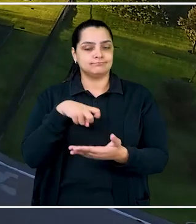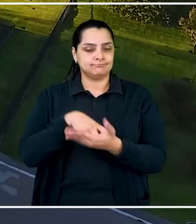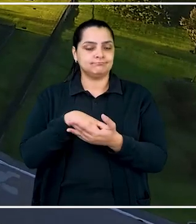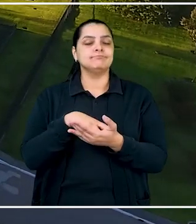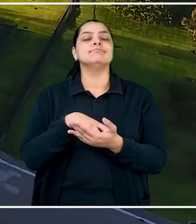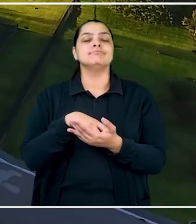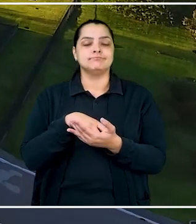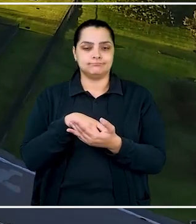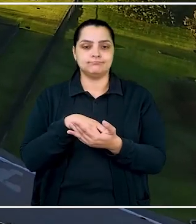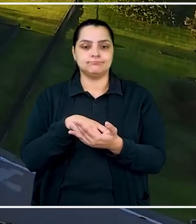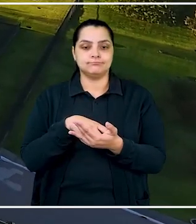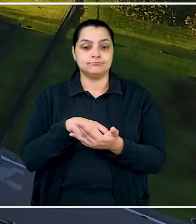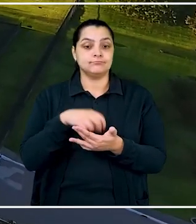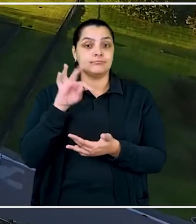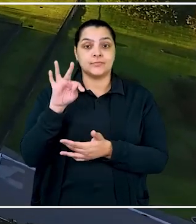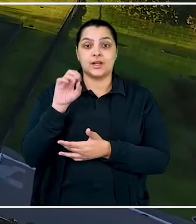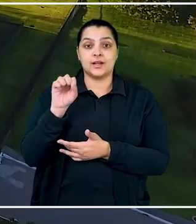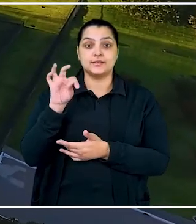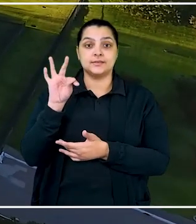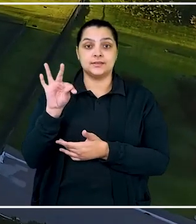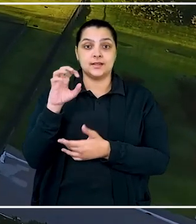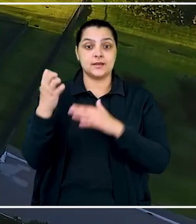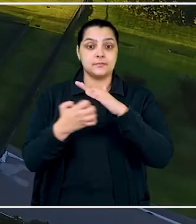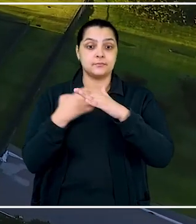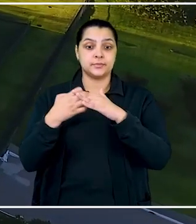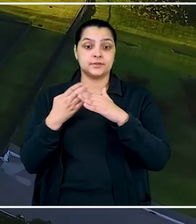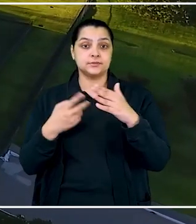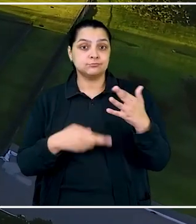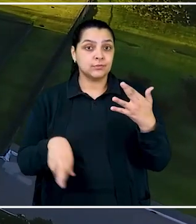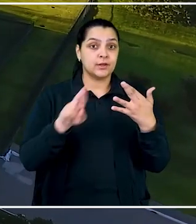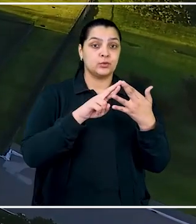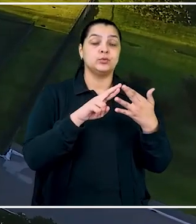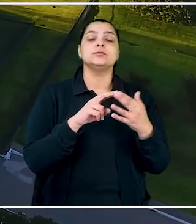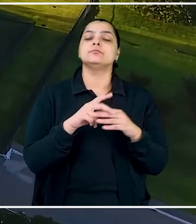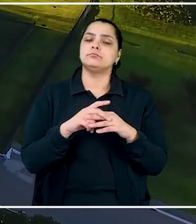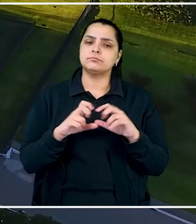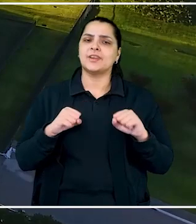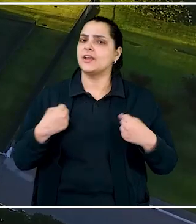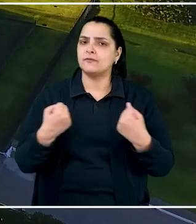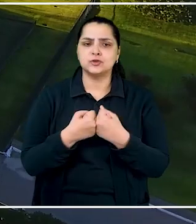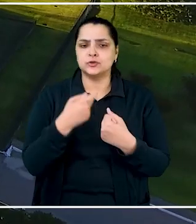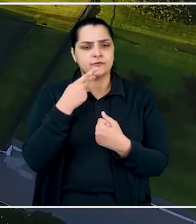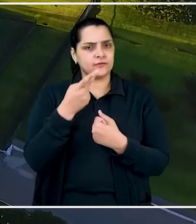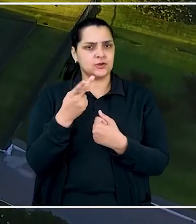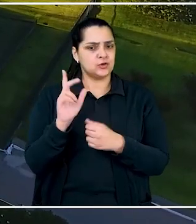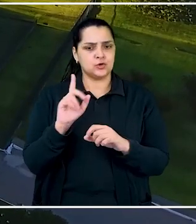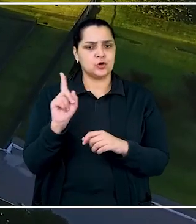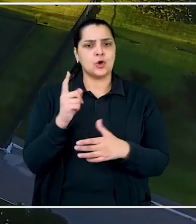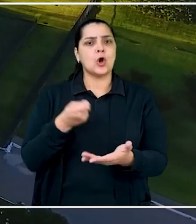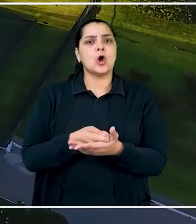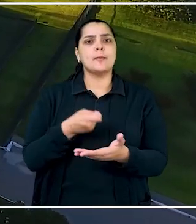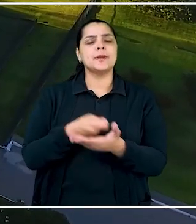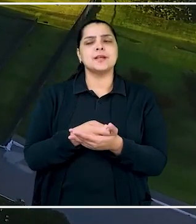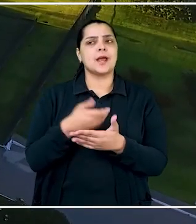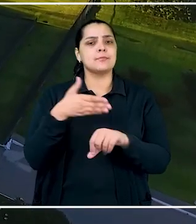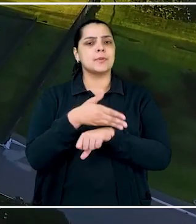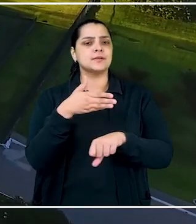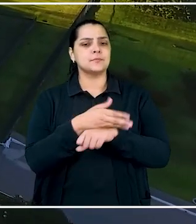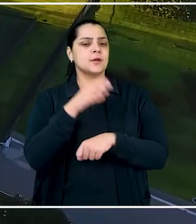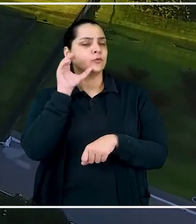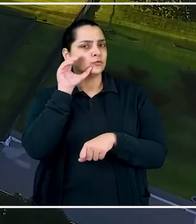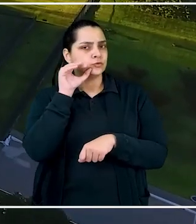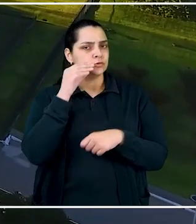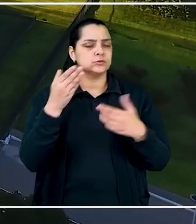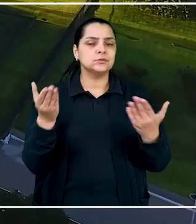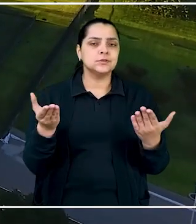condenada. Ao recorrer ao Tribunal Superior do Trabalho, a empresa reforçou o argumento de que não obriga a participação